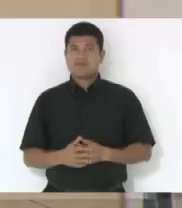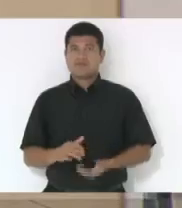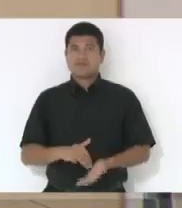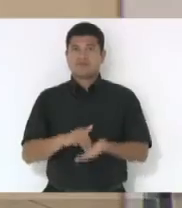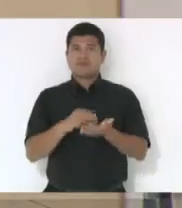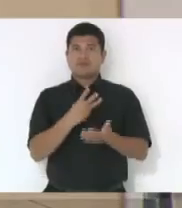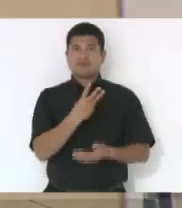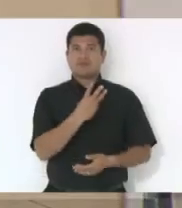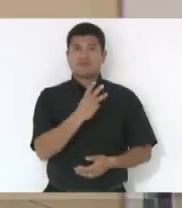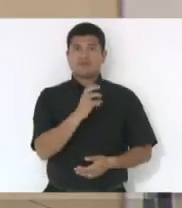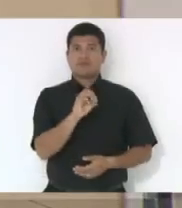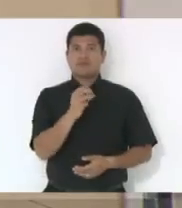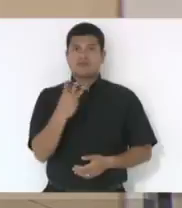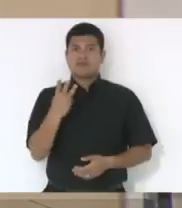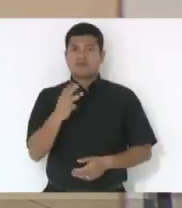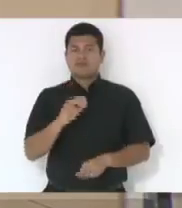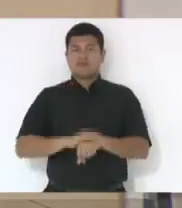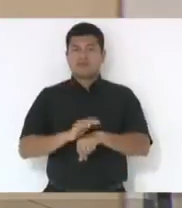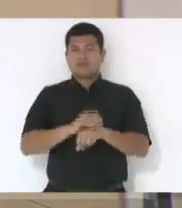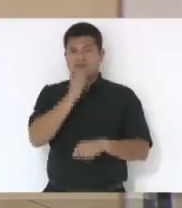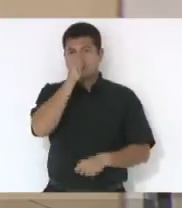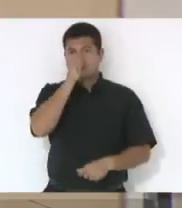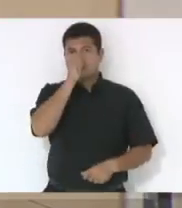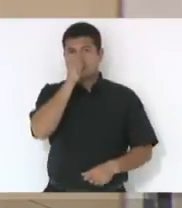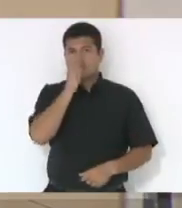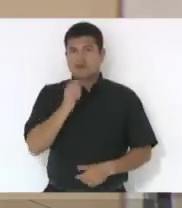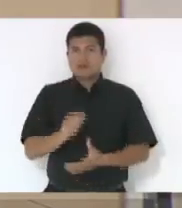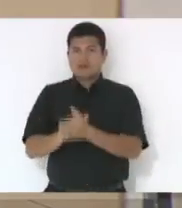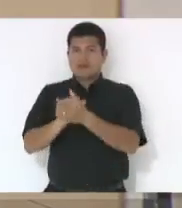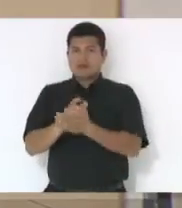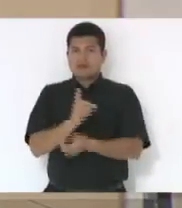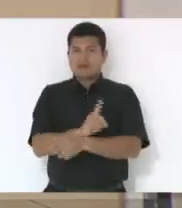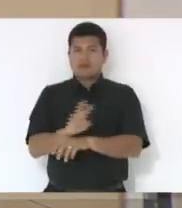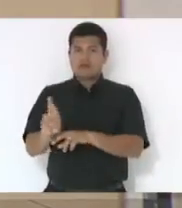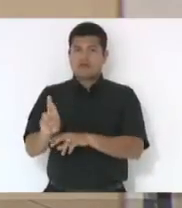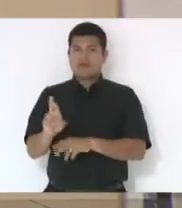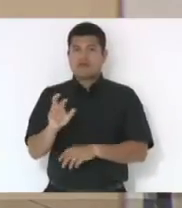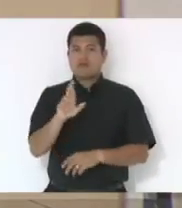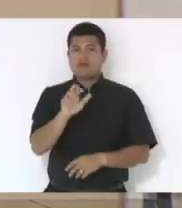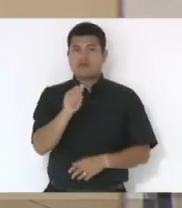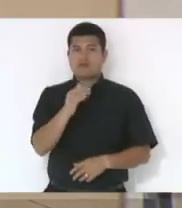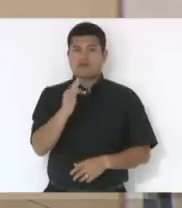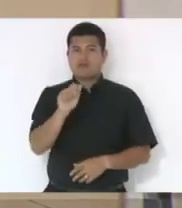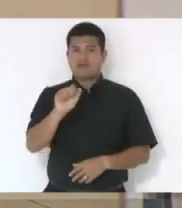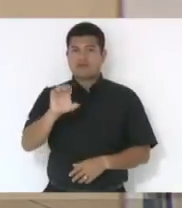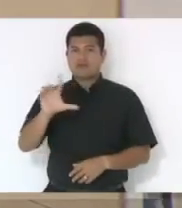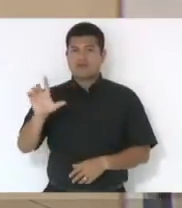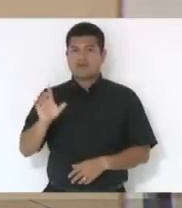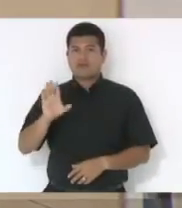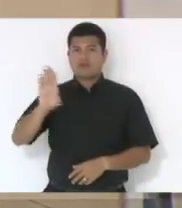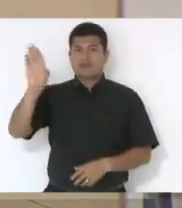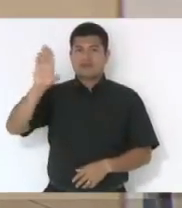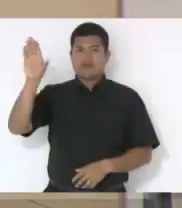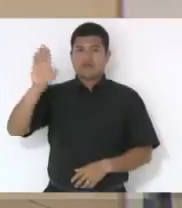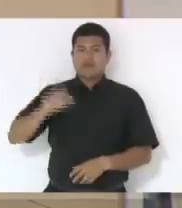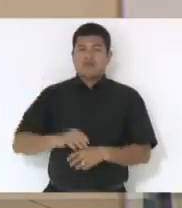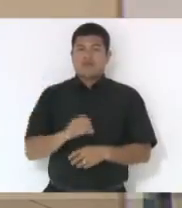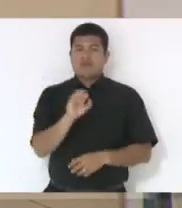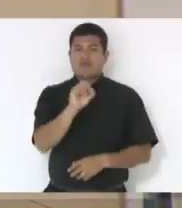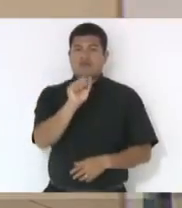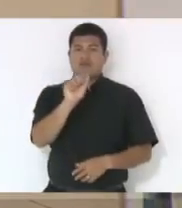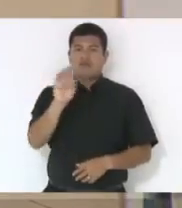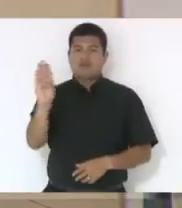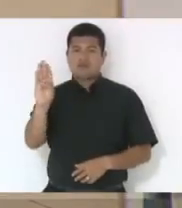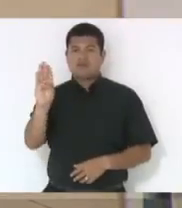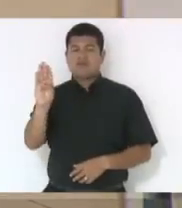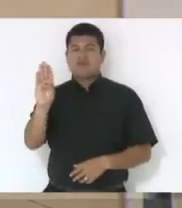Moção 303, deputado João Amin, cumprimentando o doutor Rafael de Assis Horn pela eleição ao cargo de presidente da OAB. Em